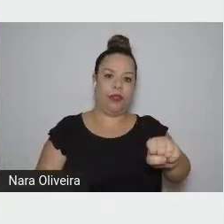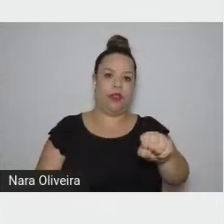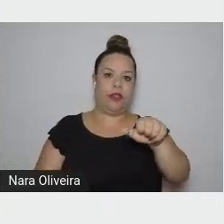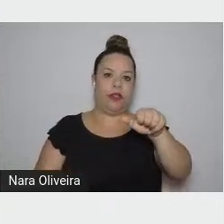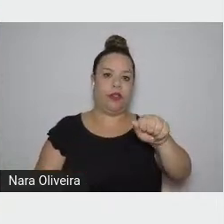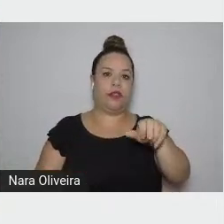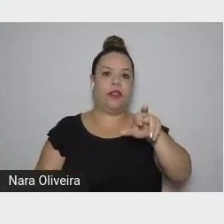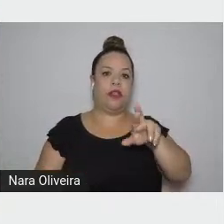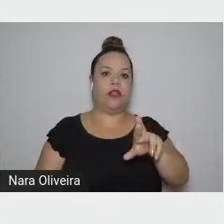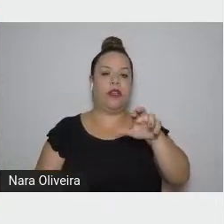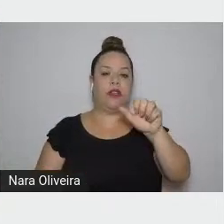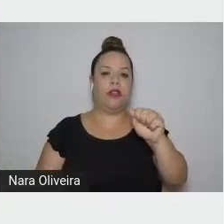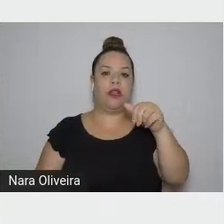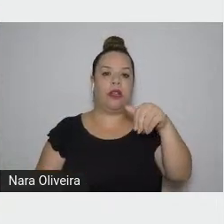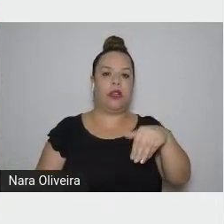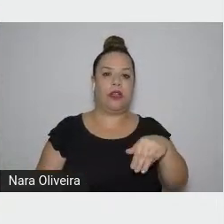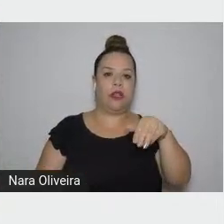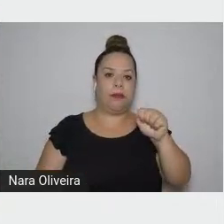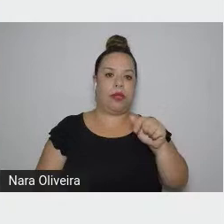escritor engajado?